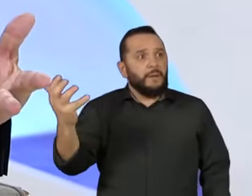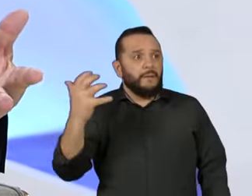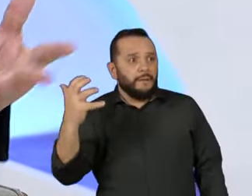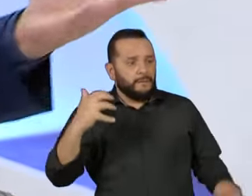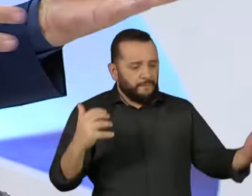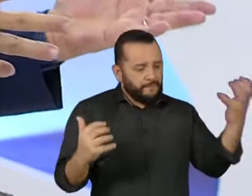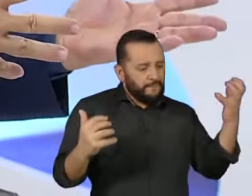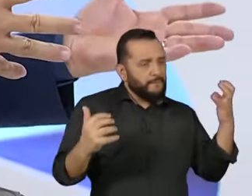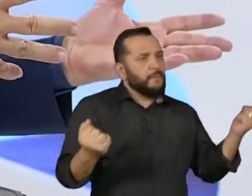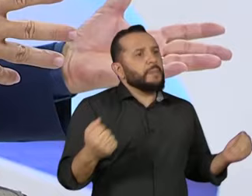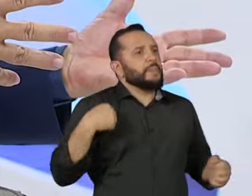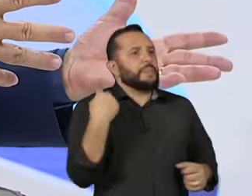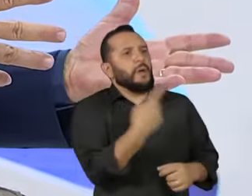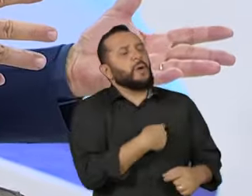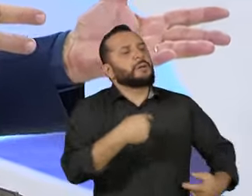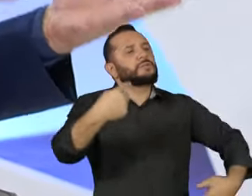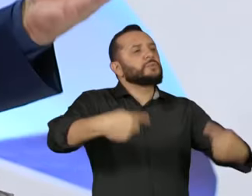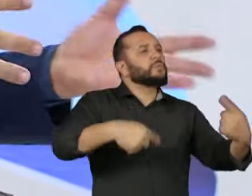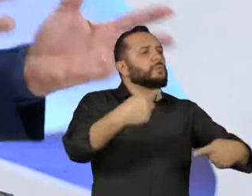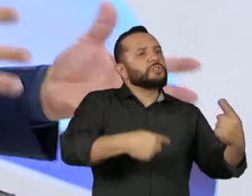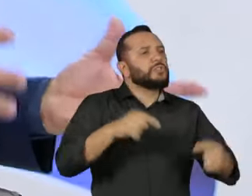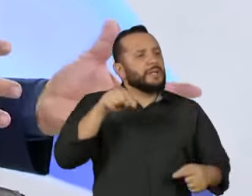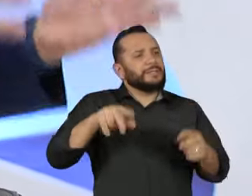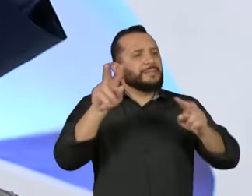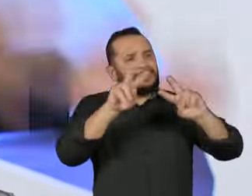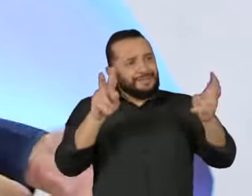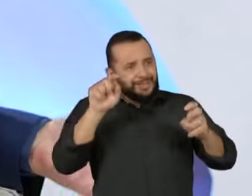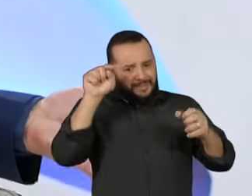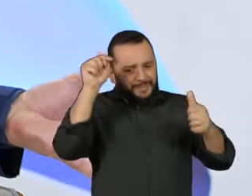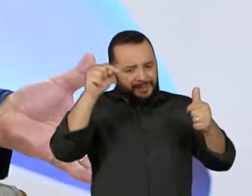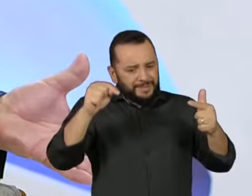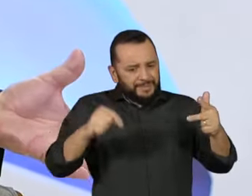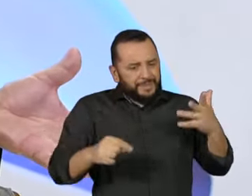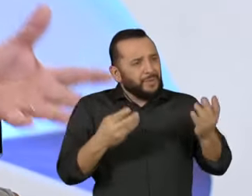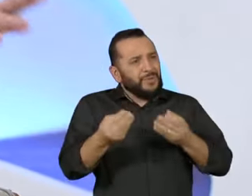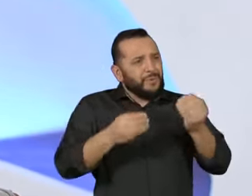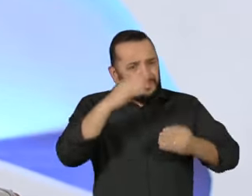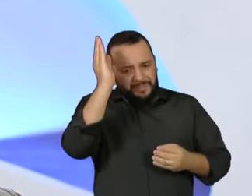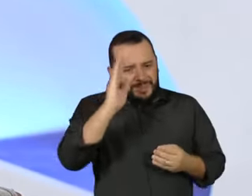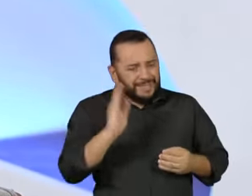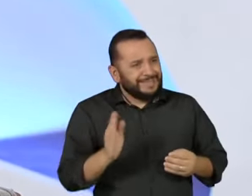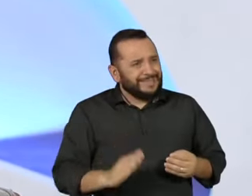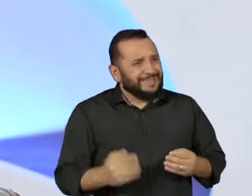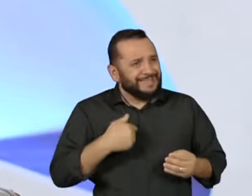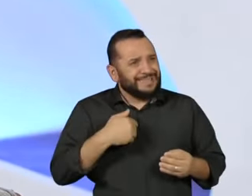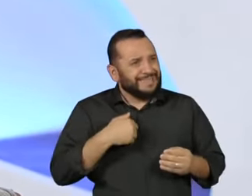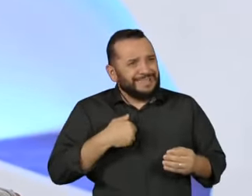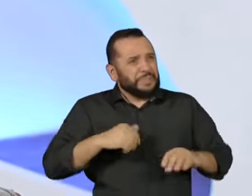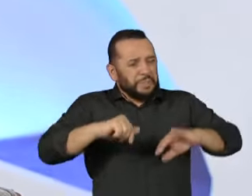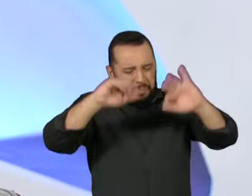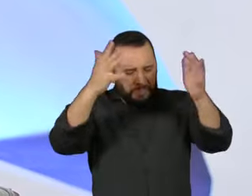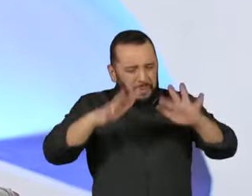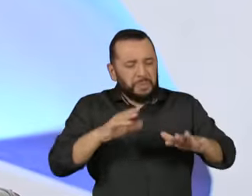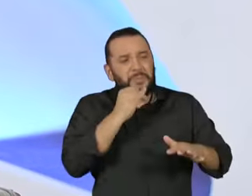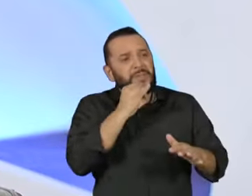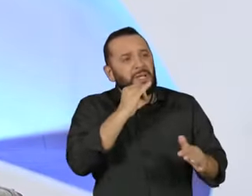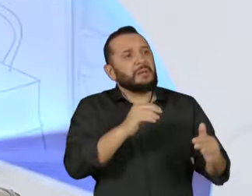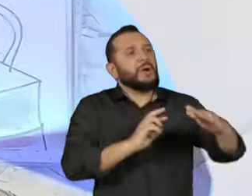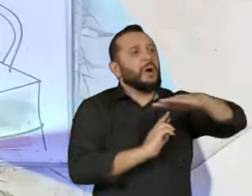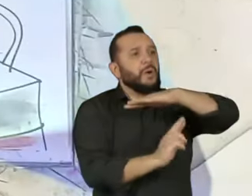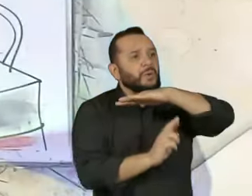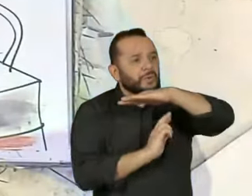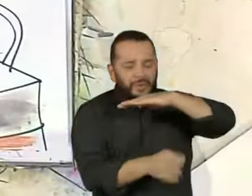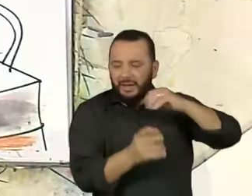questões. Como é que a gente transforma a infraestrutura precária desse país? Estou falando de portos, aeroportos, rodovias,